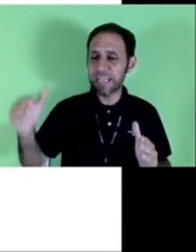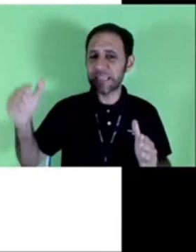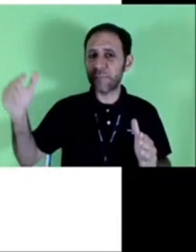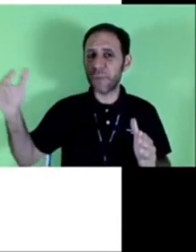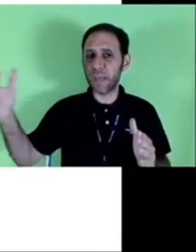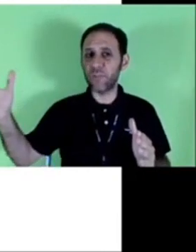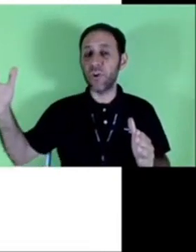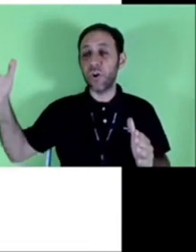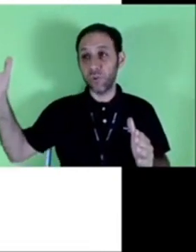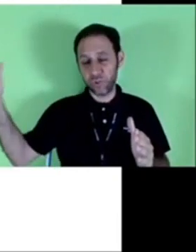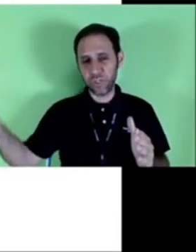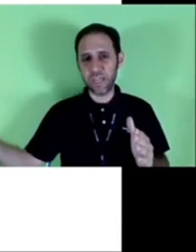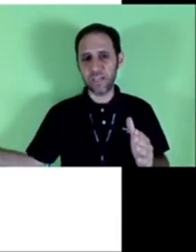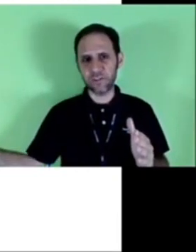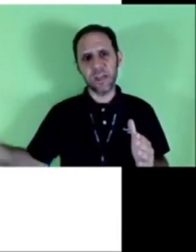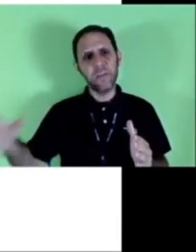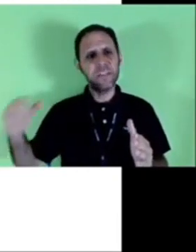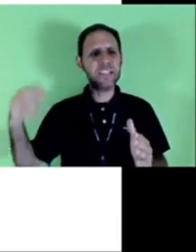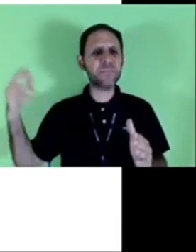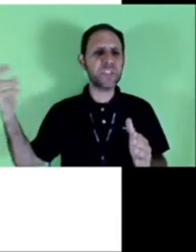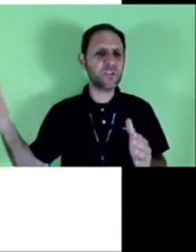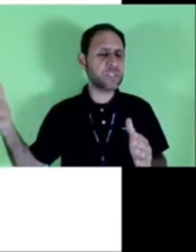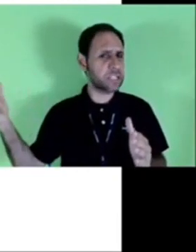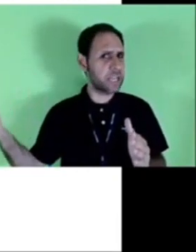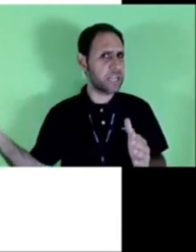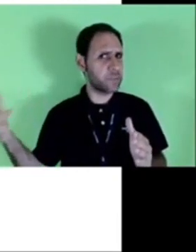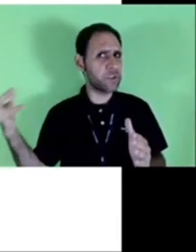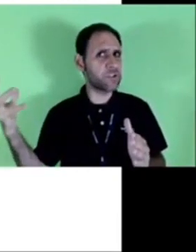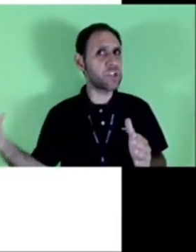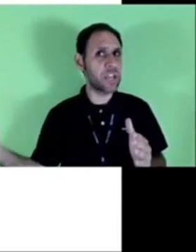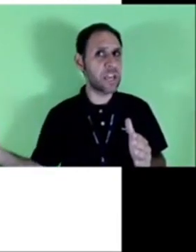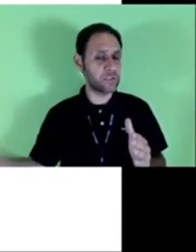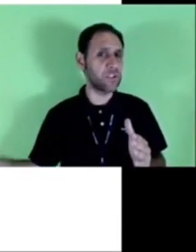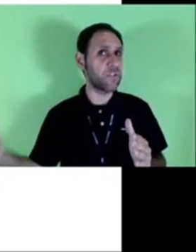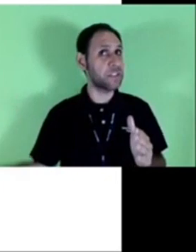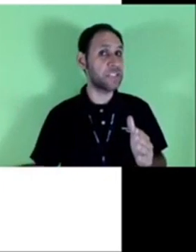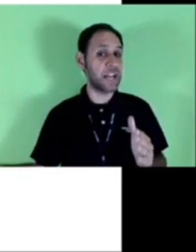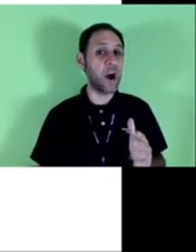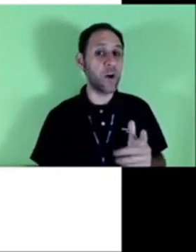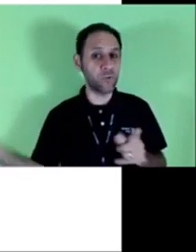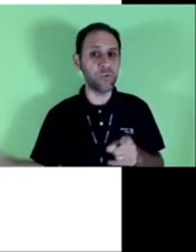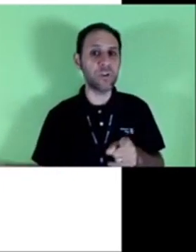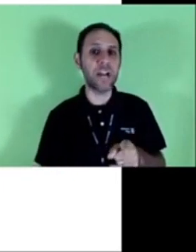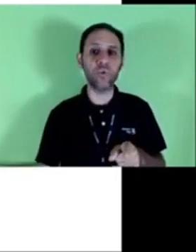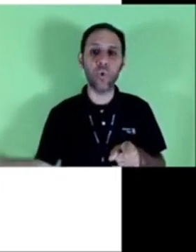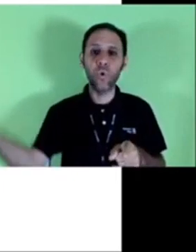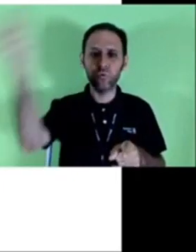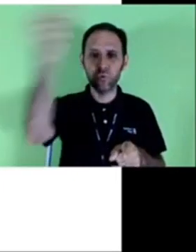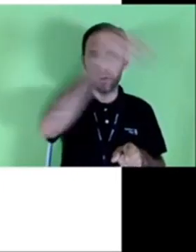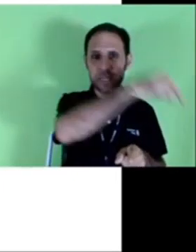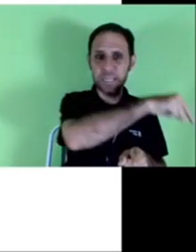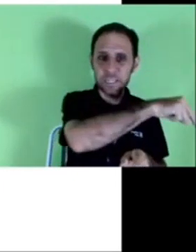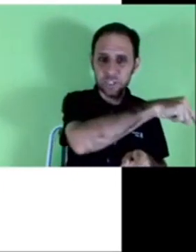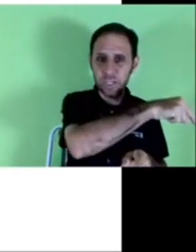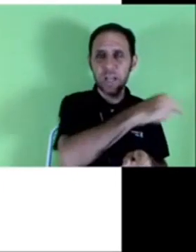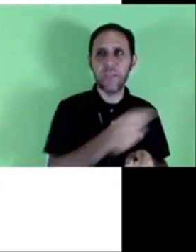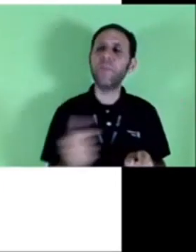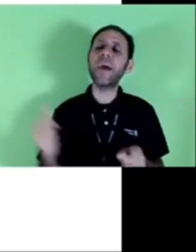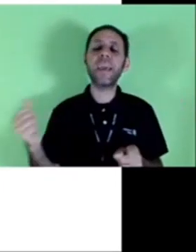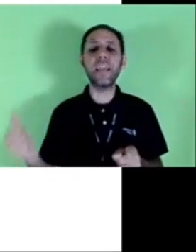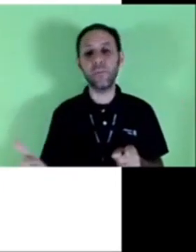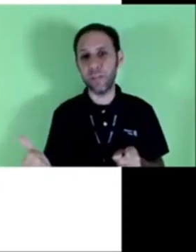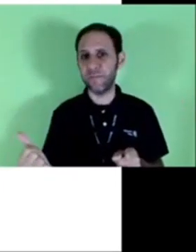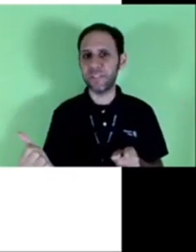pessoa que está recebendo os direitos. Mas as pessoas que estão recebendo os direitos de fazer algo no lugar do ortorgante,